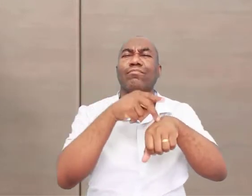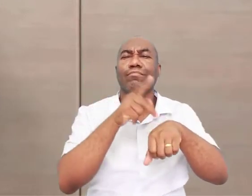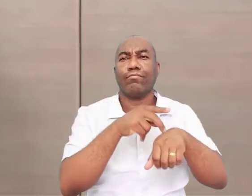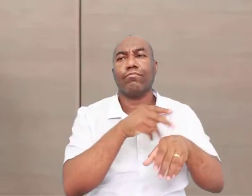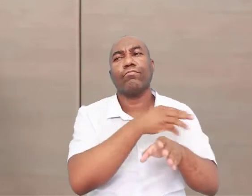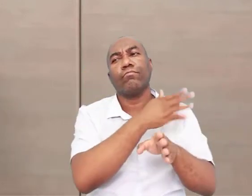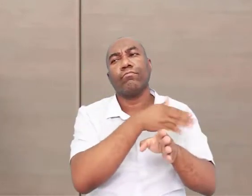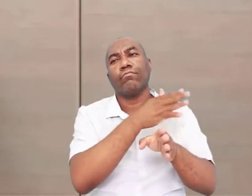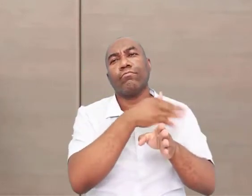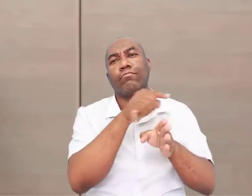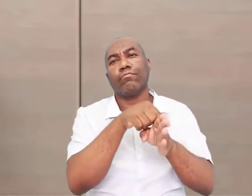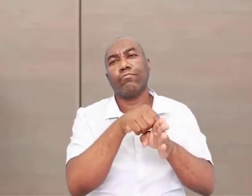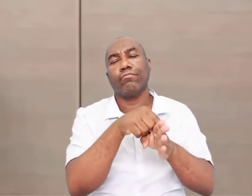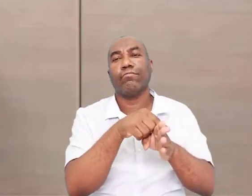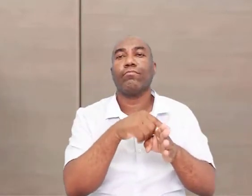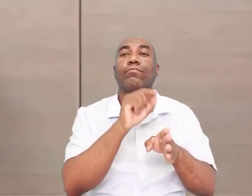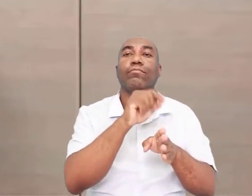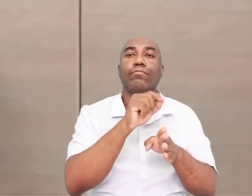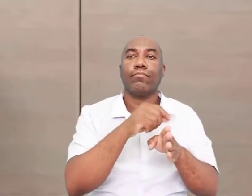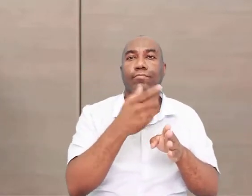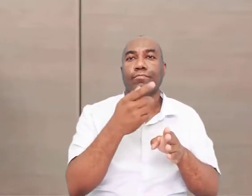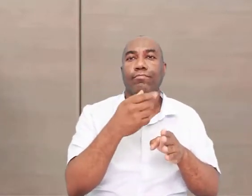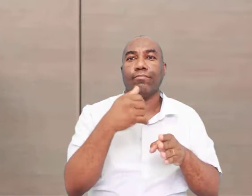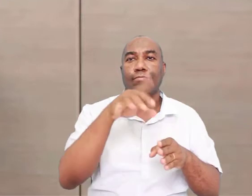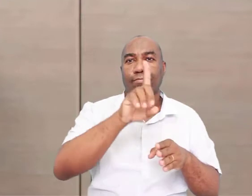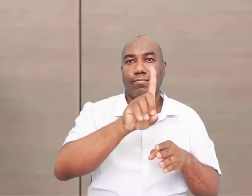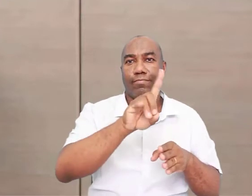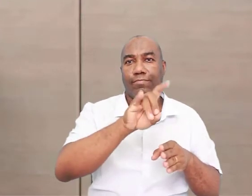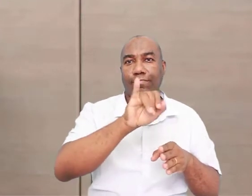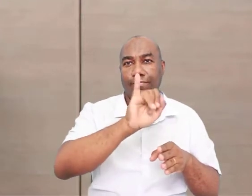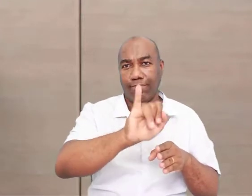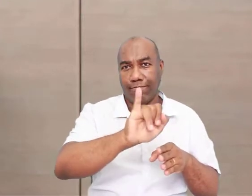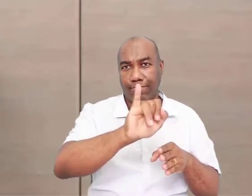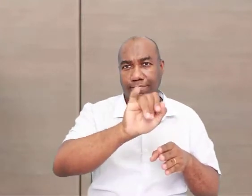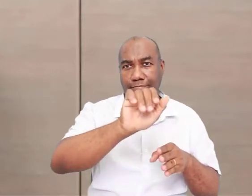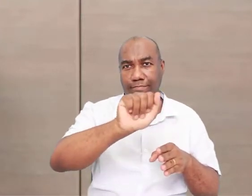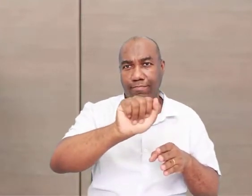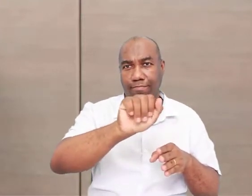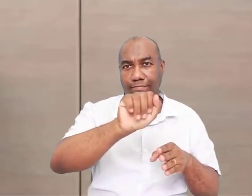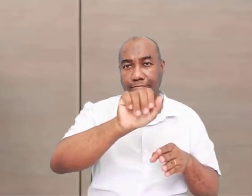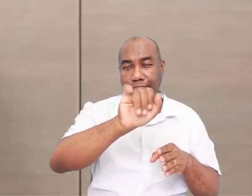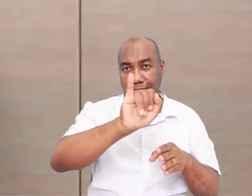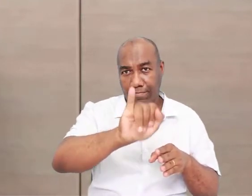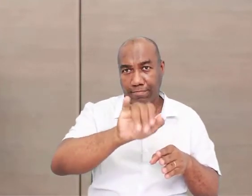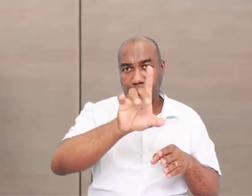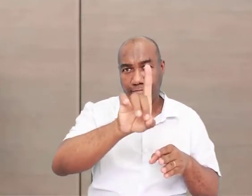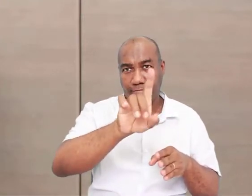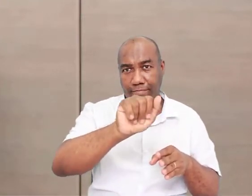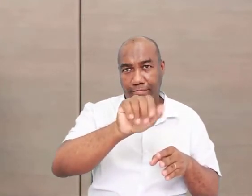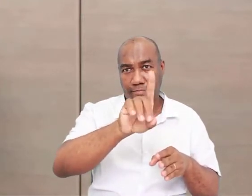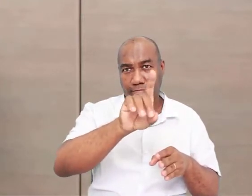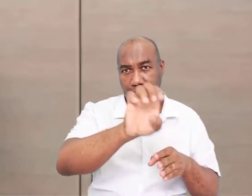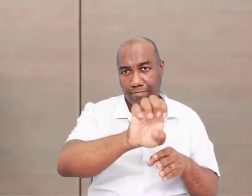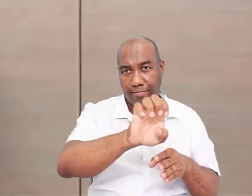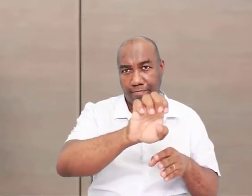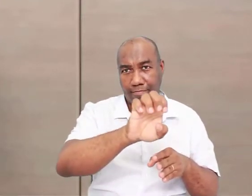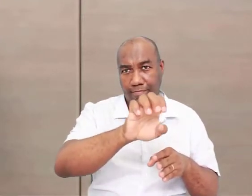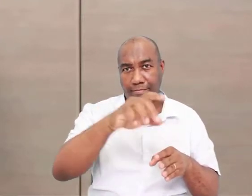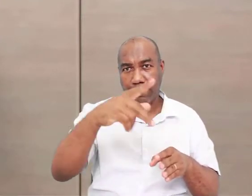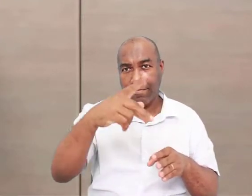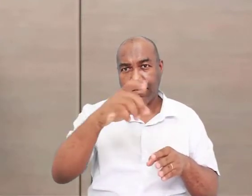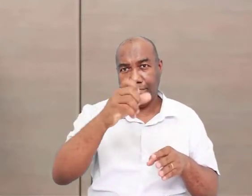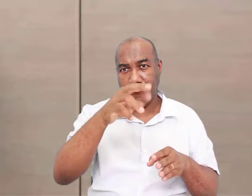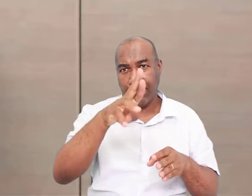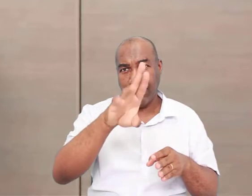segundo período, que é a Idade da Pedra Polida, Dentro da Idade da Pedra, ele já transforma o objeto.